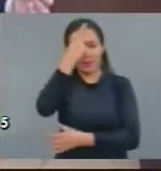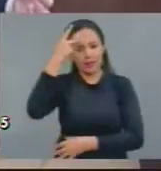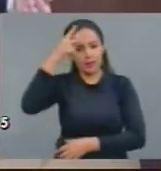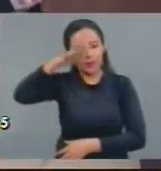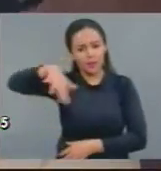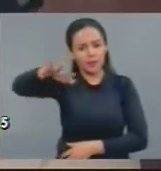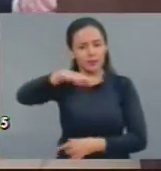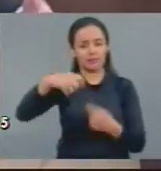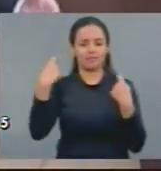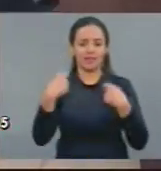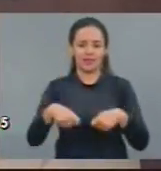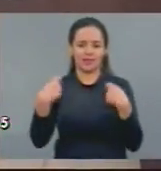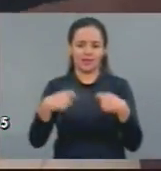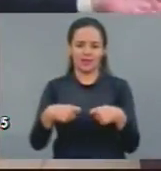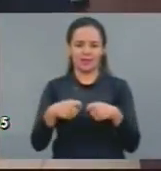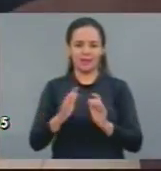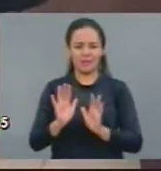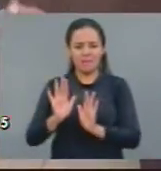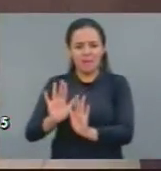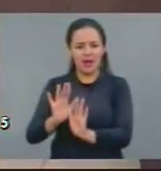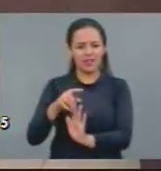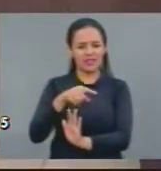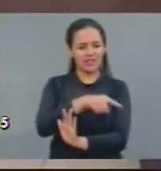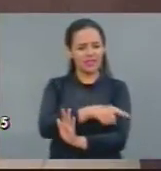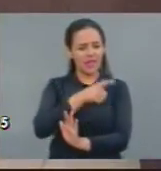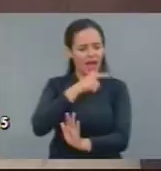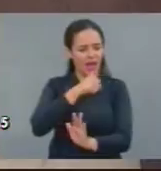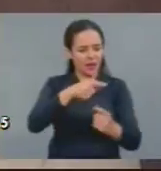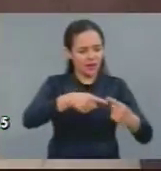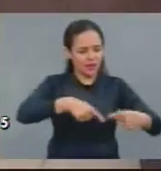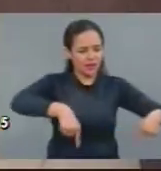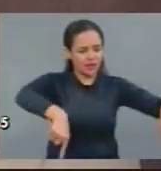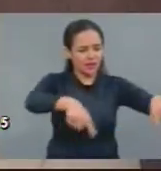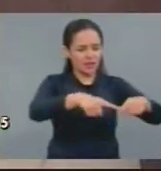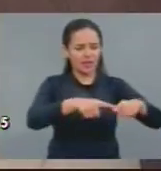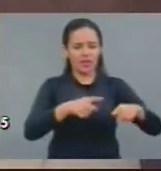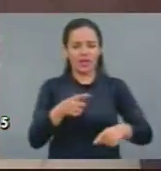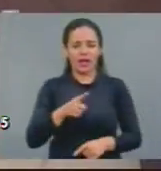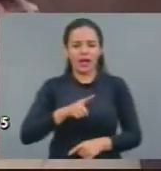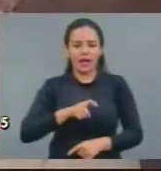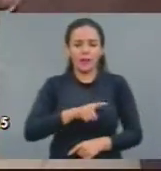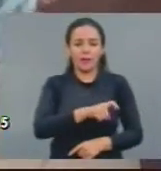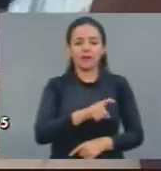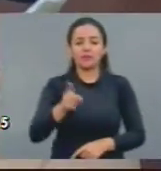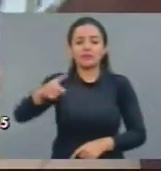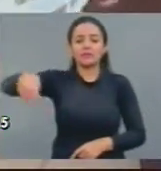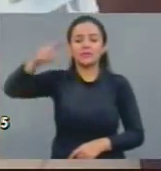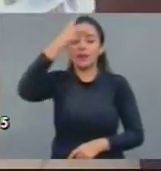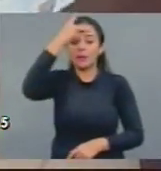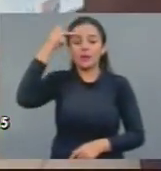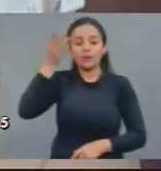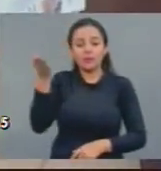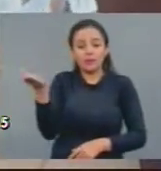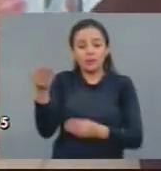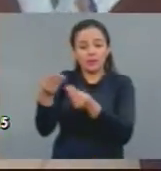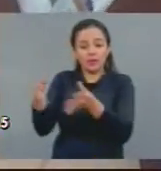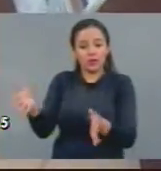carree esta água para o abastecimento humano. Mas o que eu estou dizendo aqui é